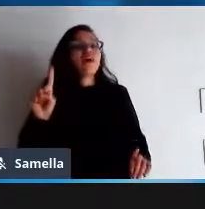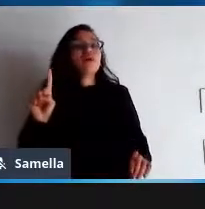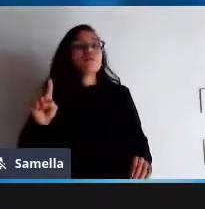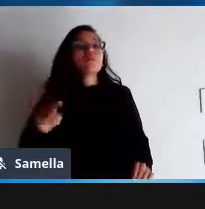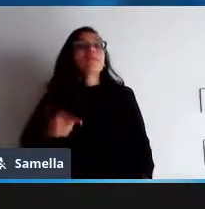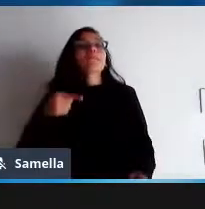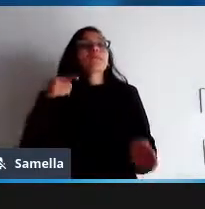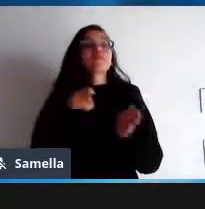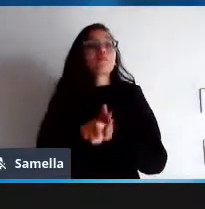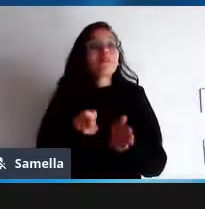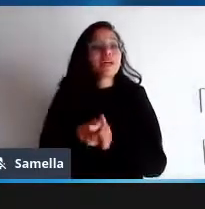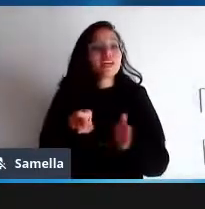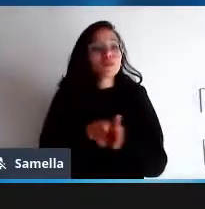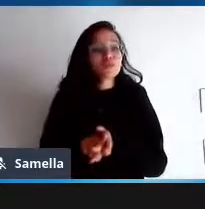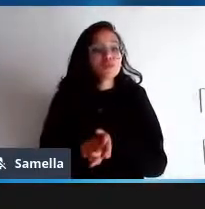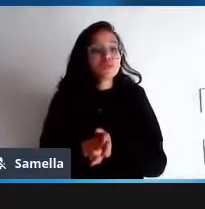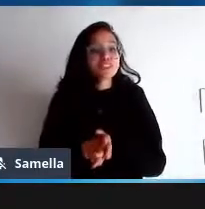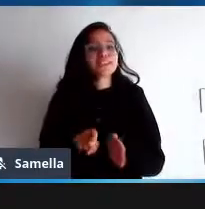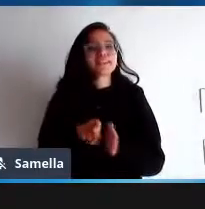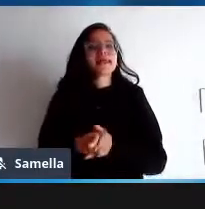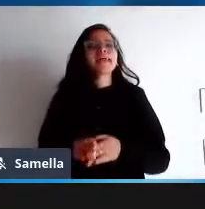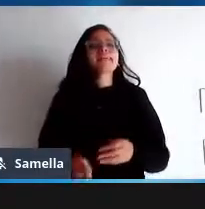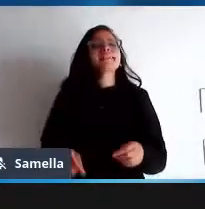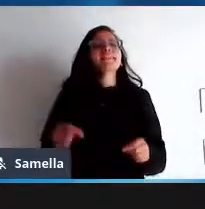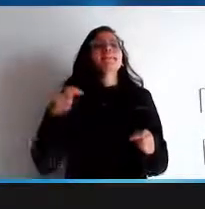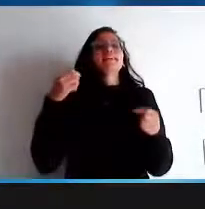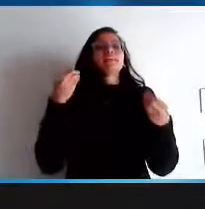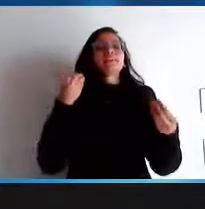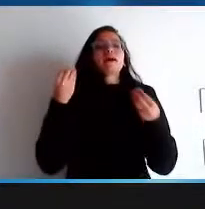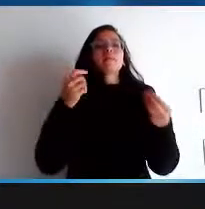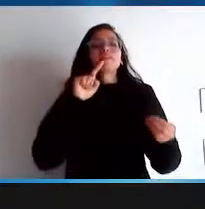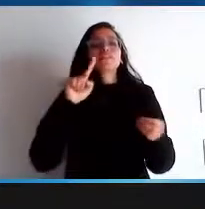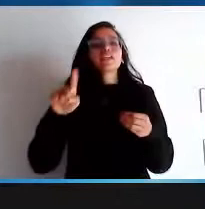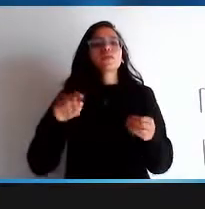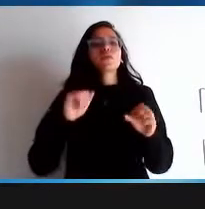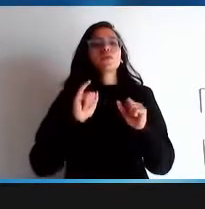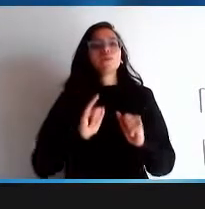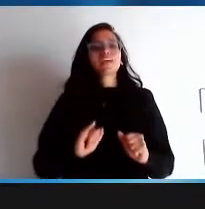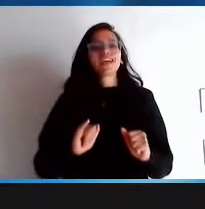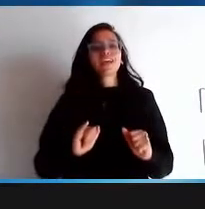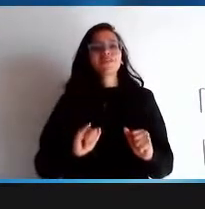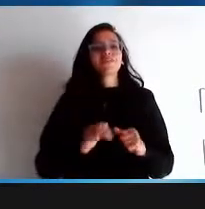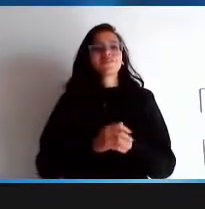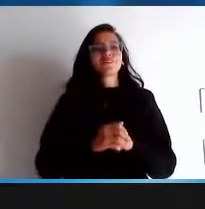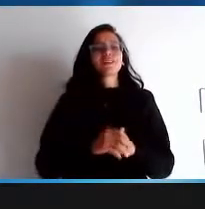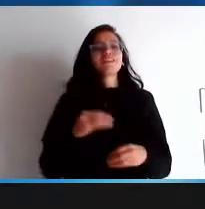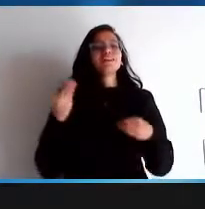o que que está sendo perdido ou não quando algo funciona